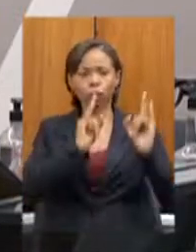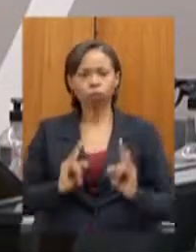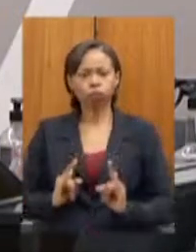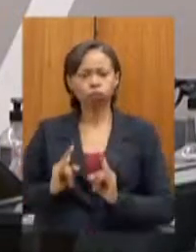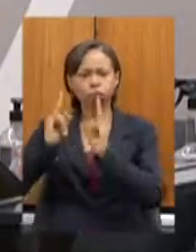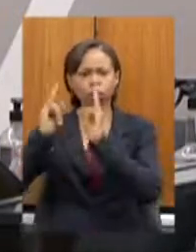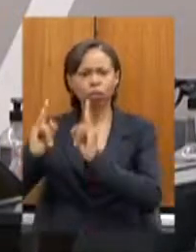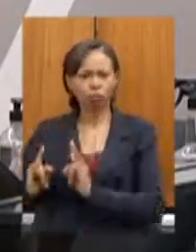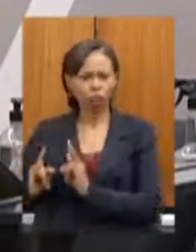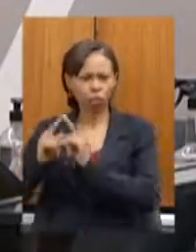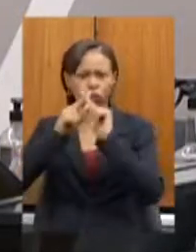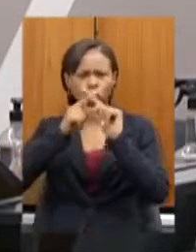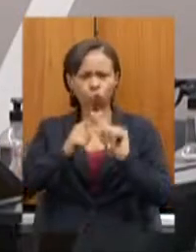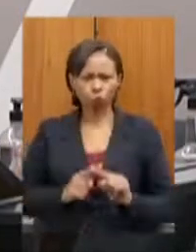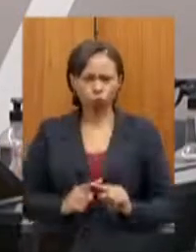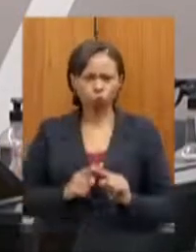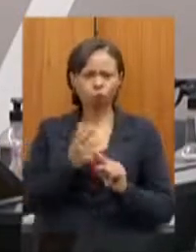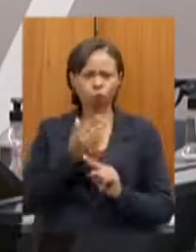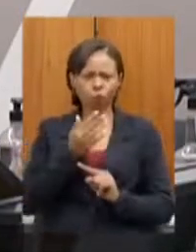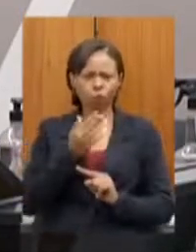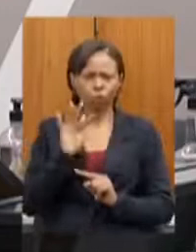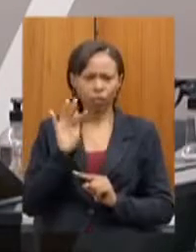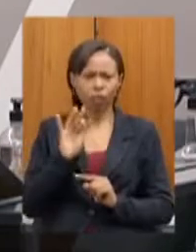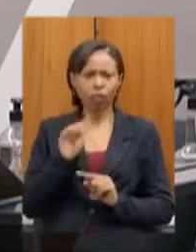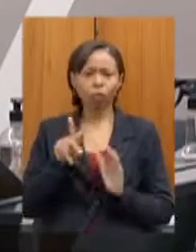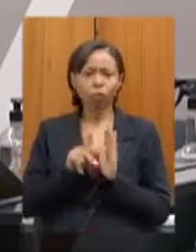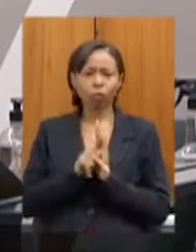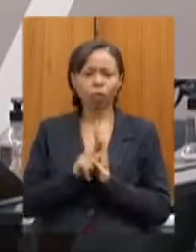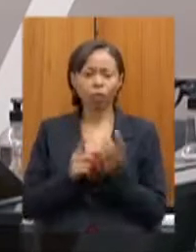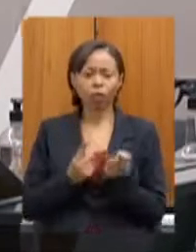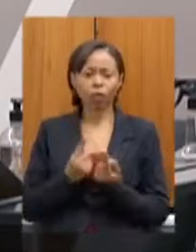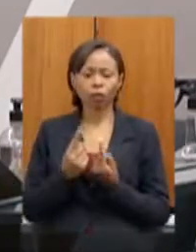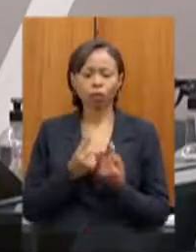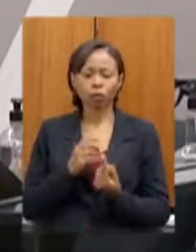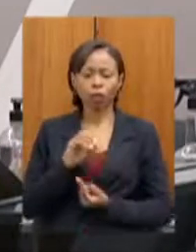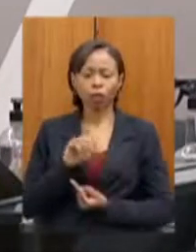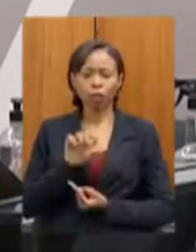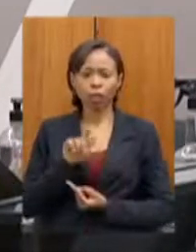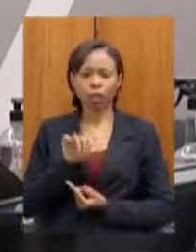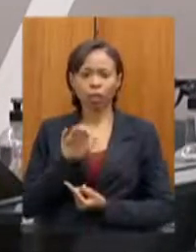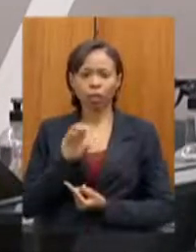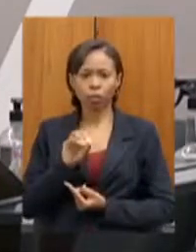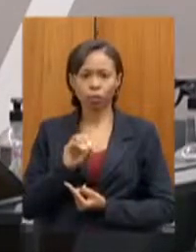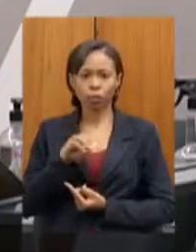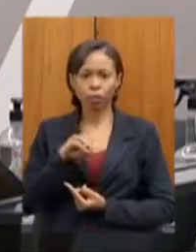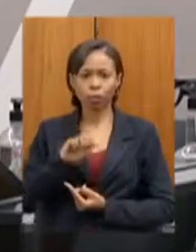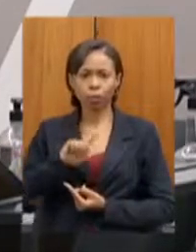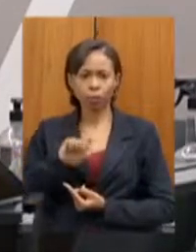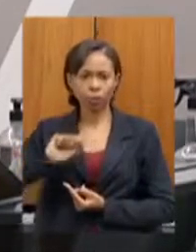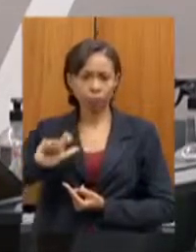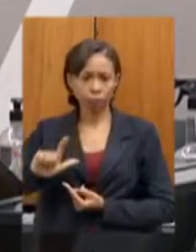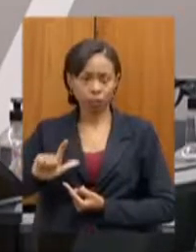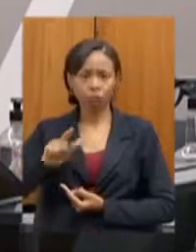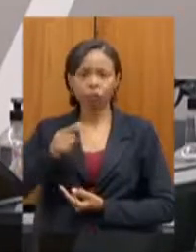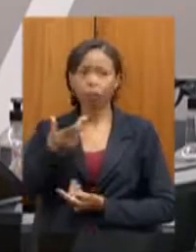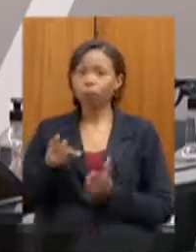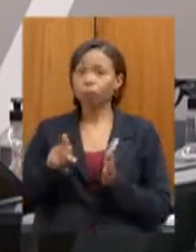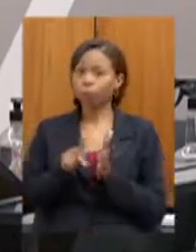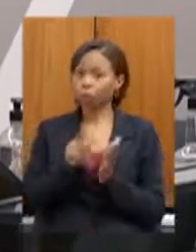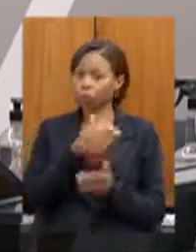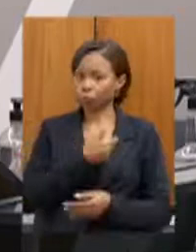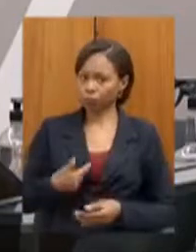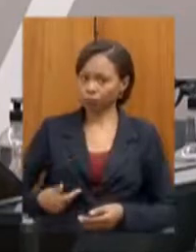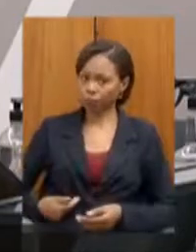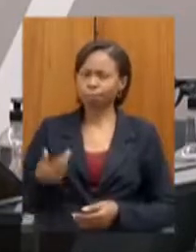Olegário Maciel que também pertence ao estado eu recebi após uma audiência pública que nós realizamos nessa